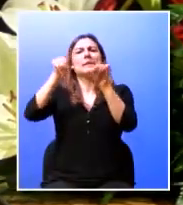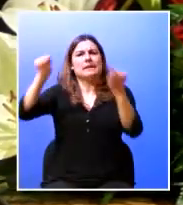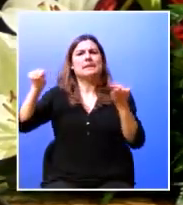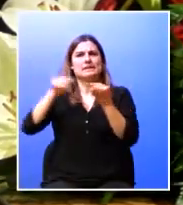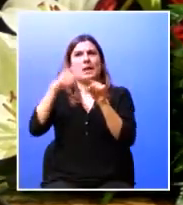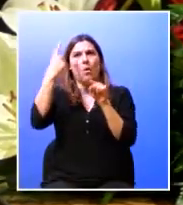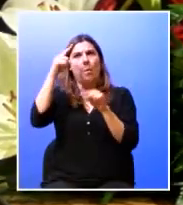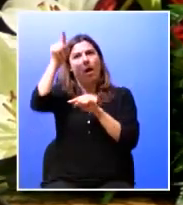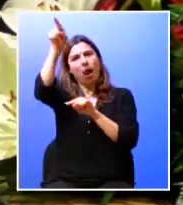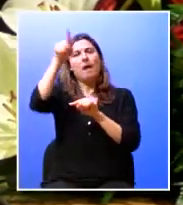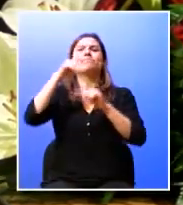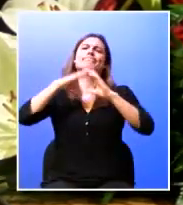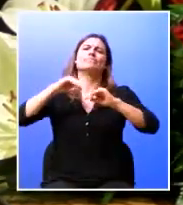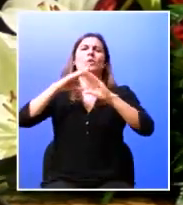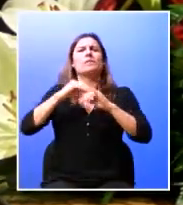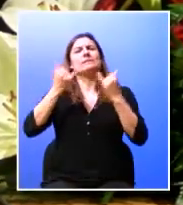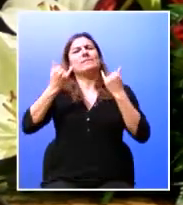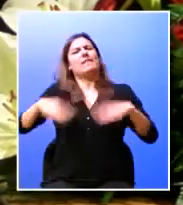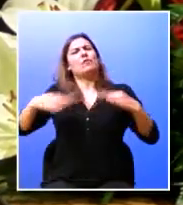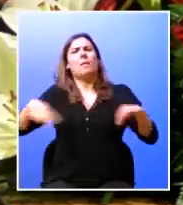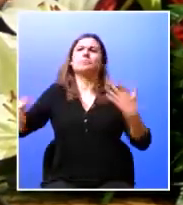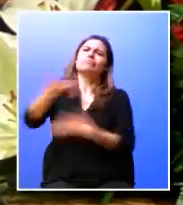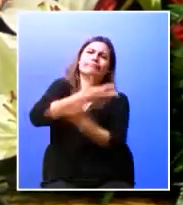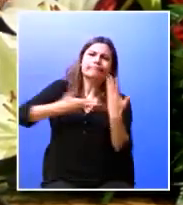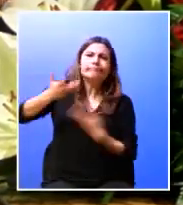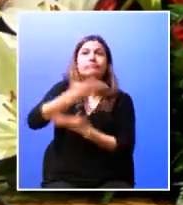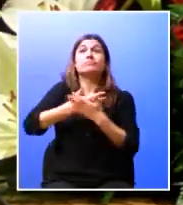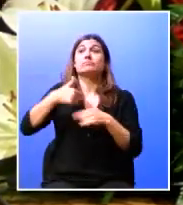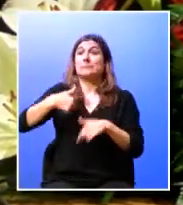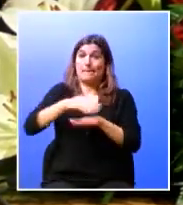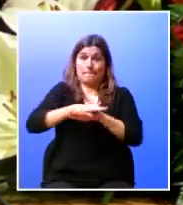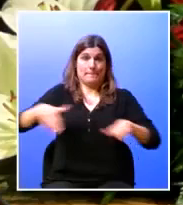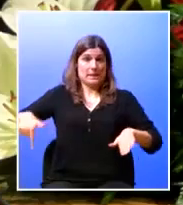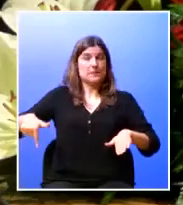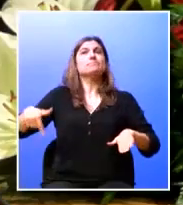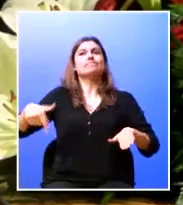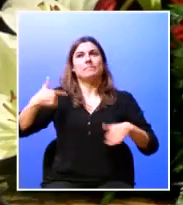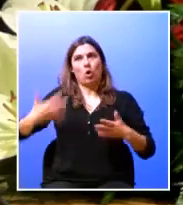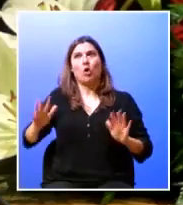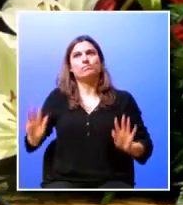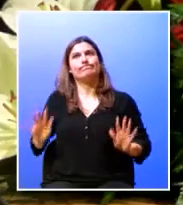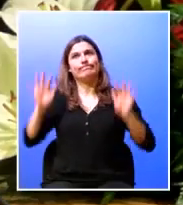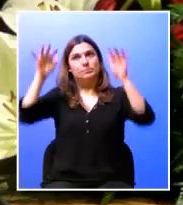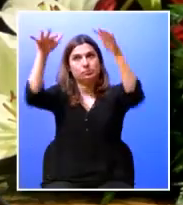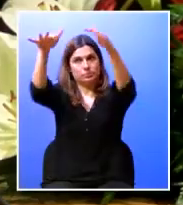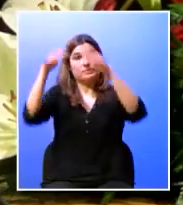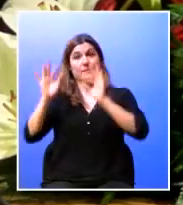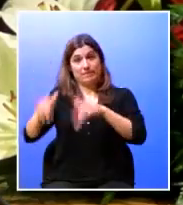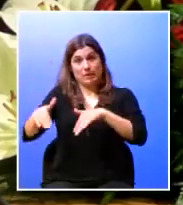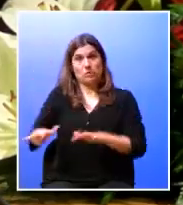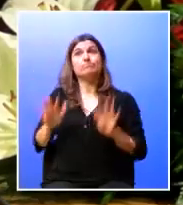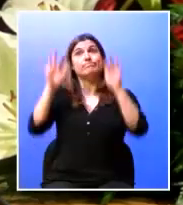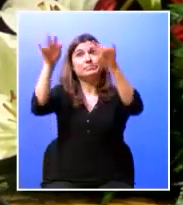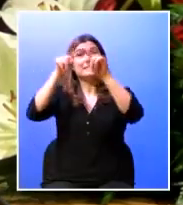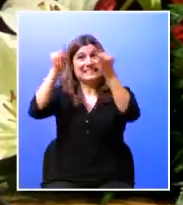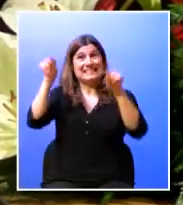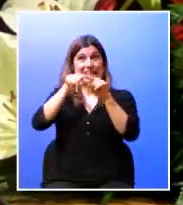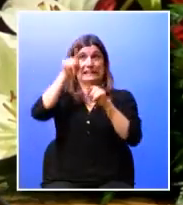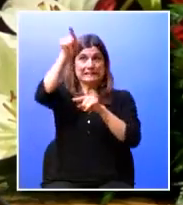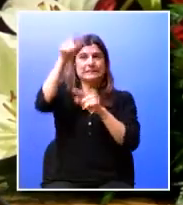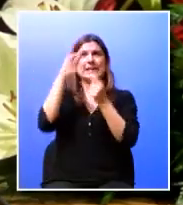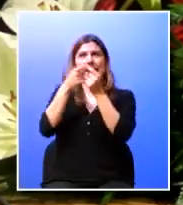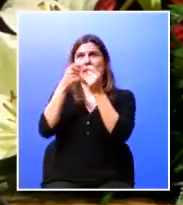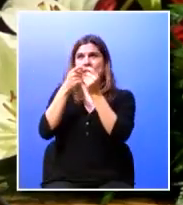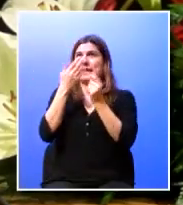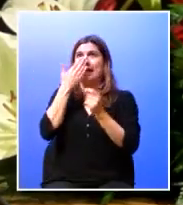preparada para uma conversa mais informal e todos nós que estamos aqui na mesa vamos nos dirigir agora no final desta sessão para essa sala que fica mais ou